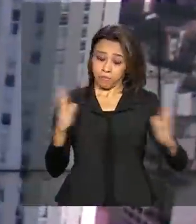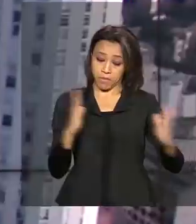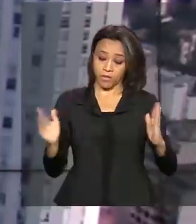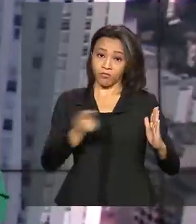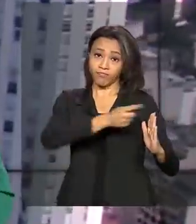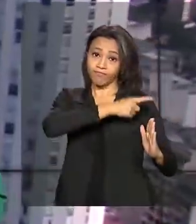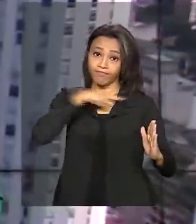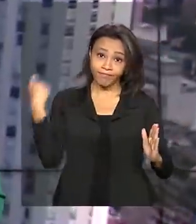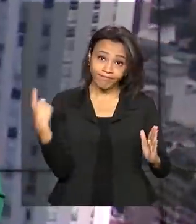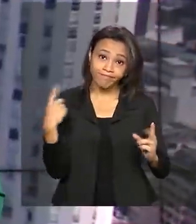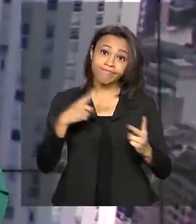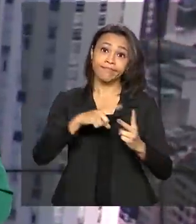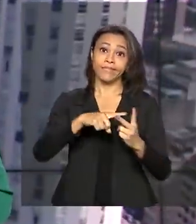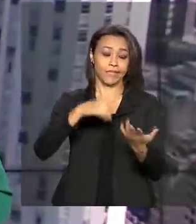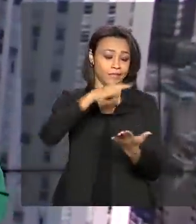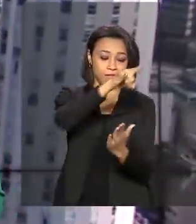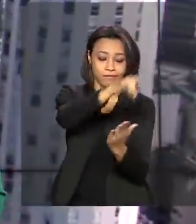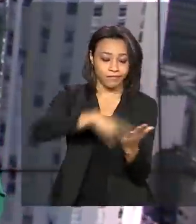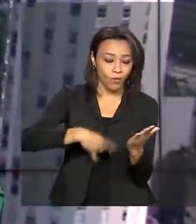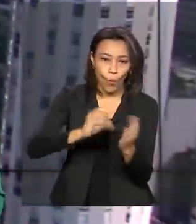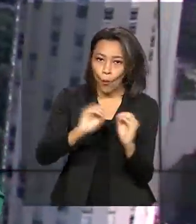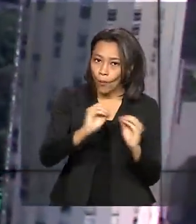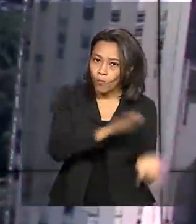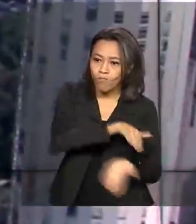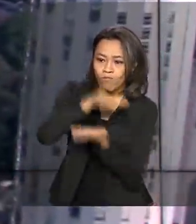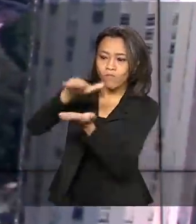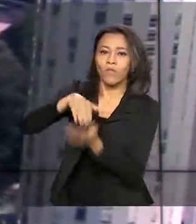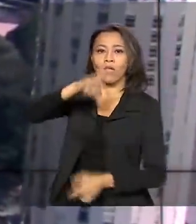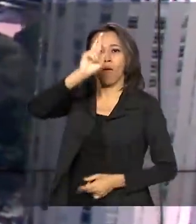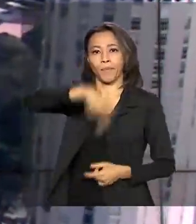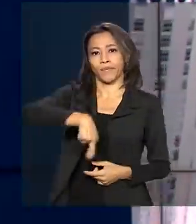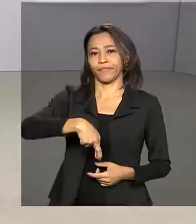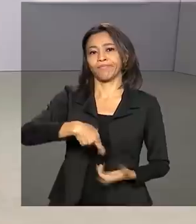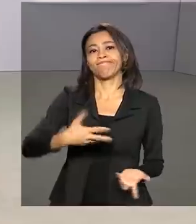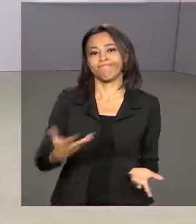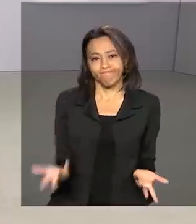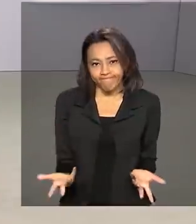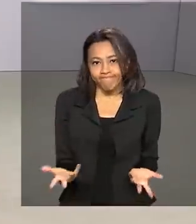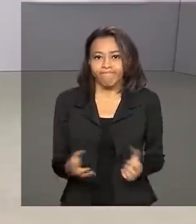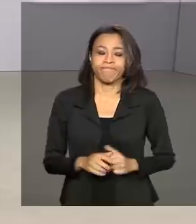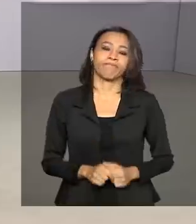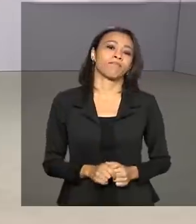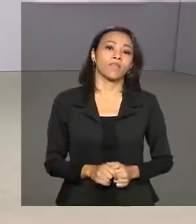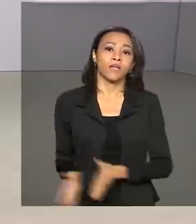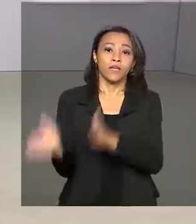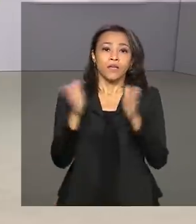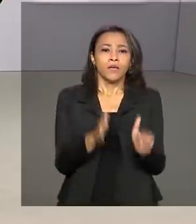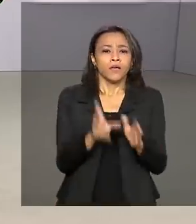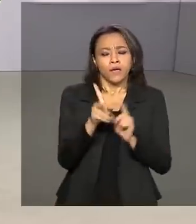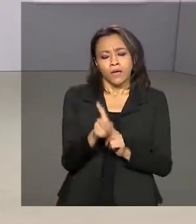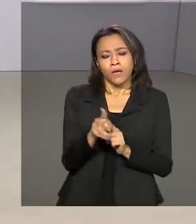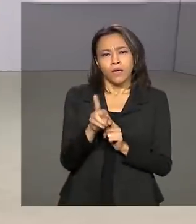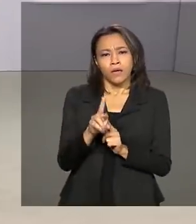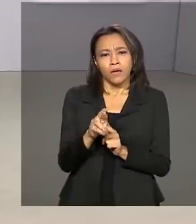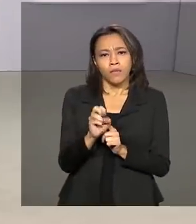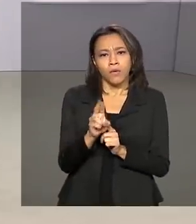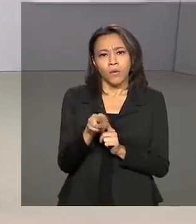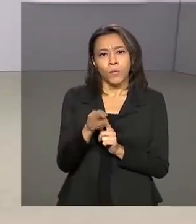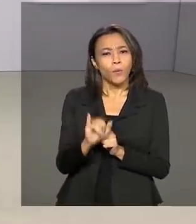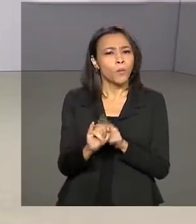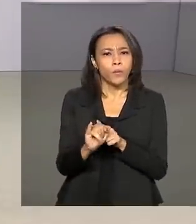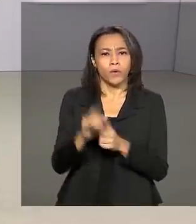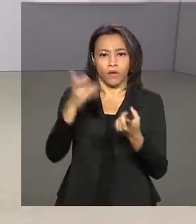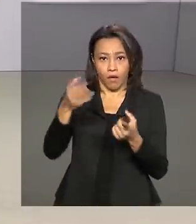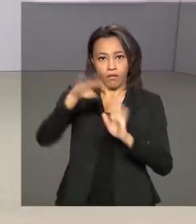comprovação das informações implica na reprovação do candidato pré-selecionado. O ProUni é um programa de acesso à educação